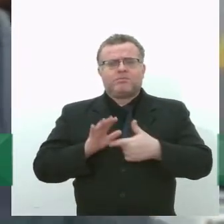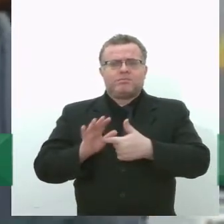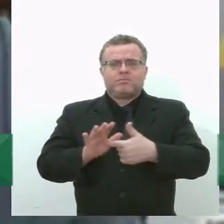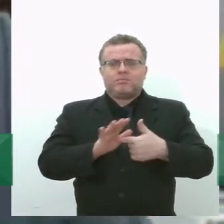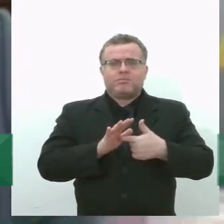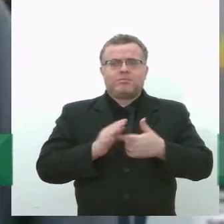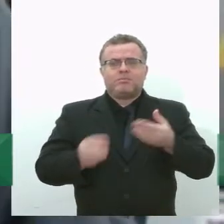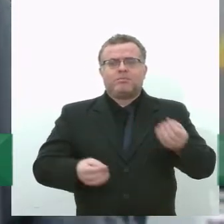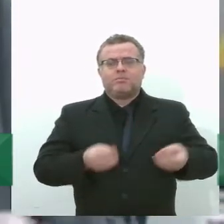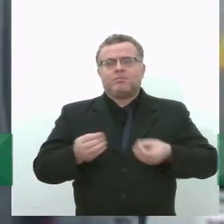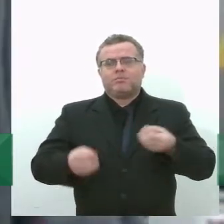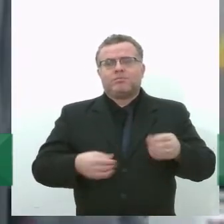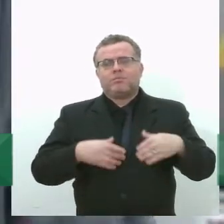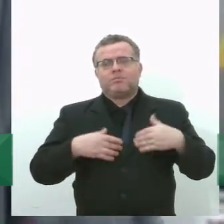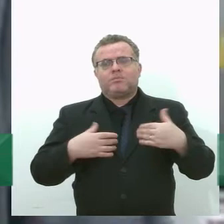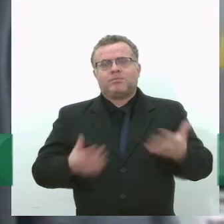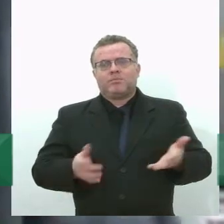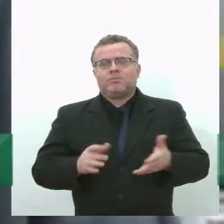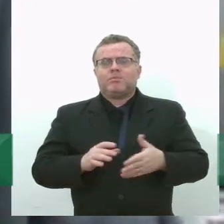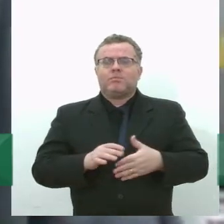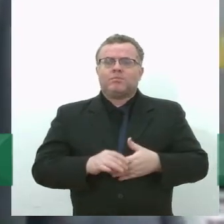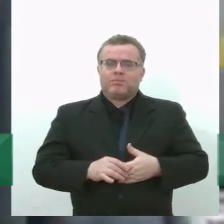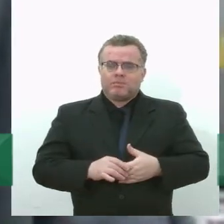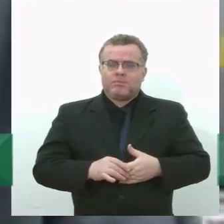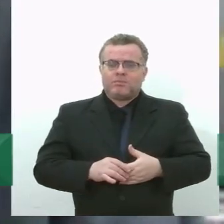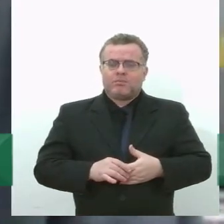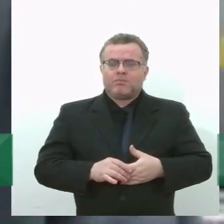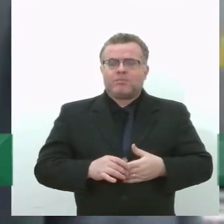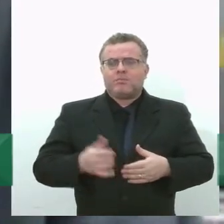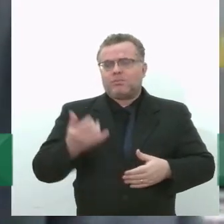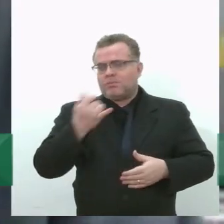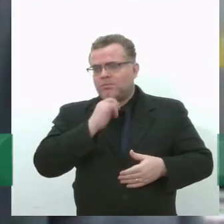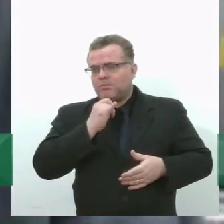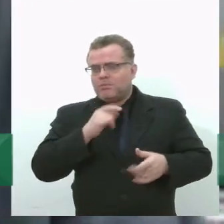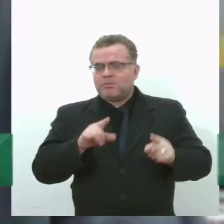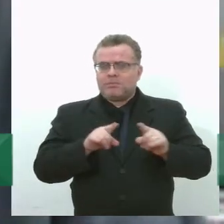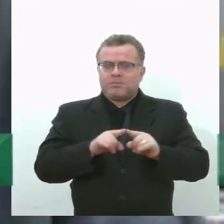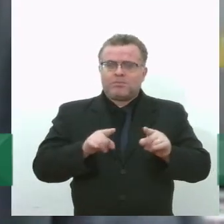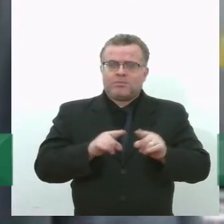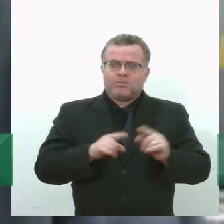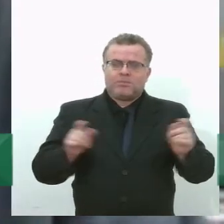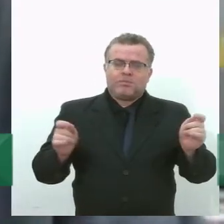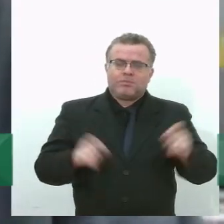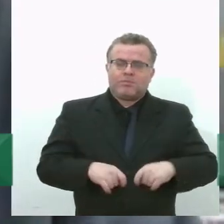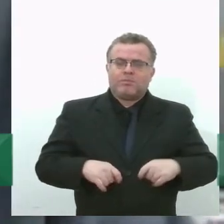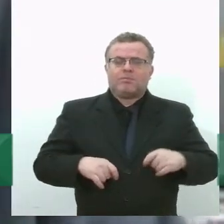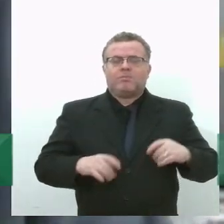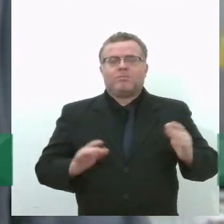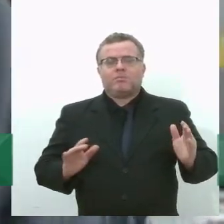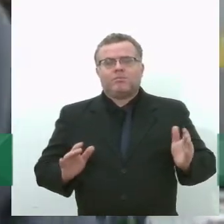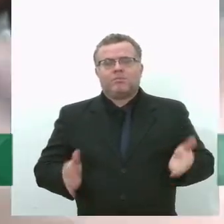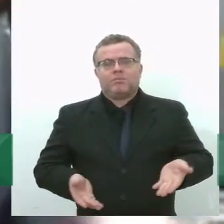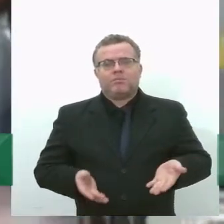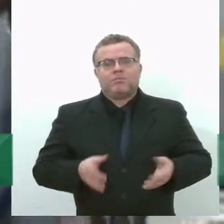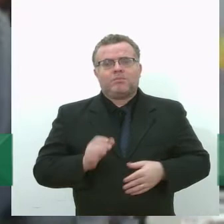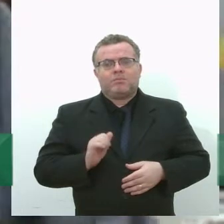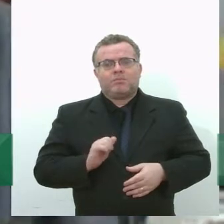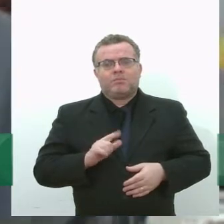na forma de energia, tanto na forma de energia, como de também produzindo adubo ou algum,